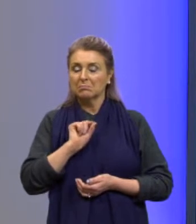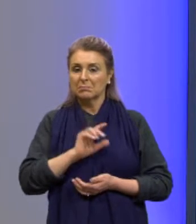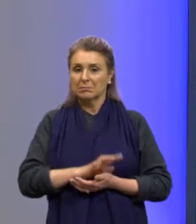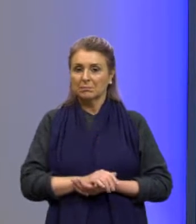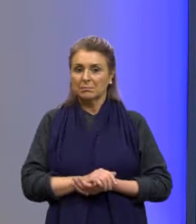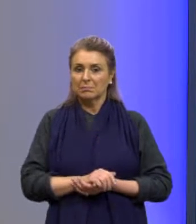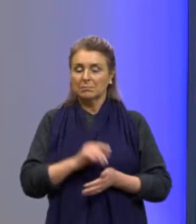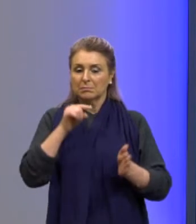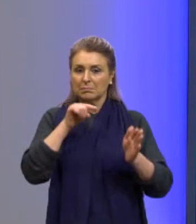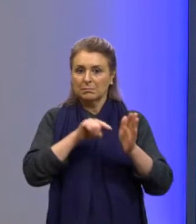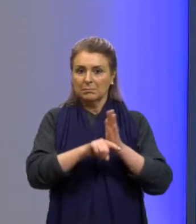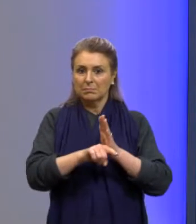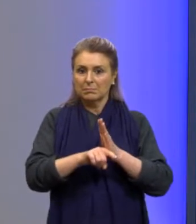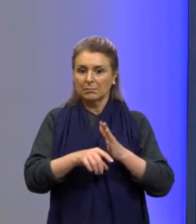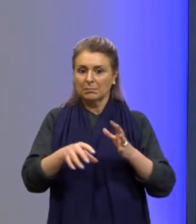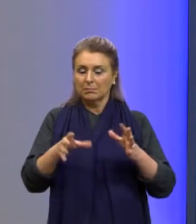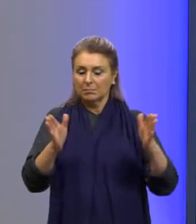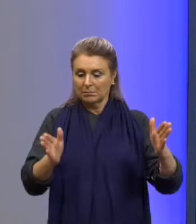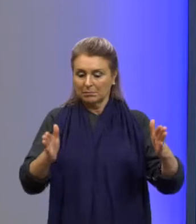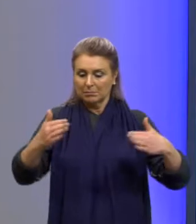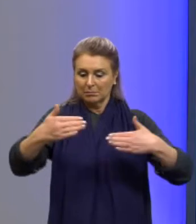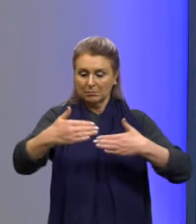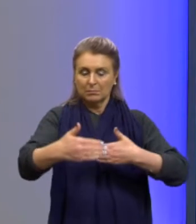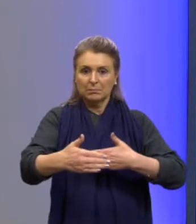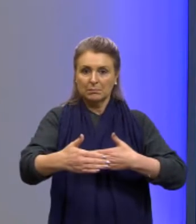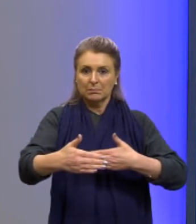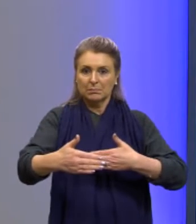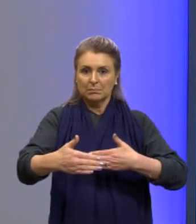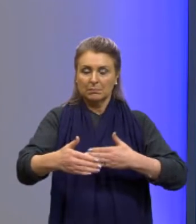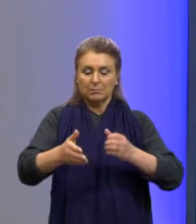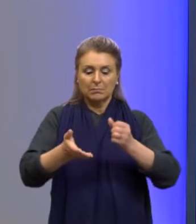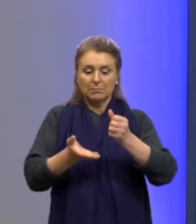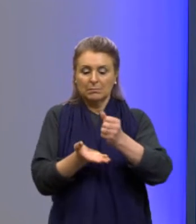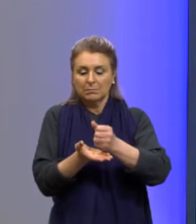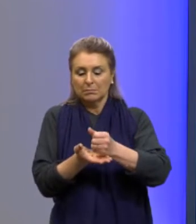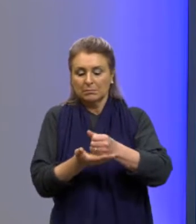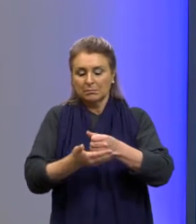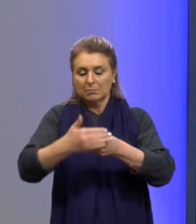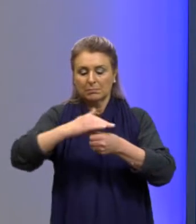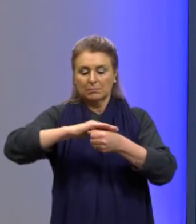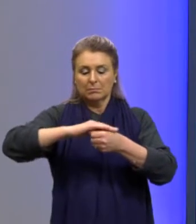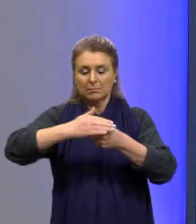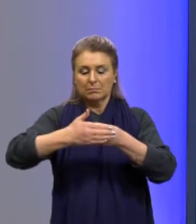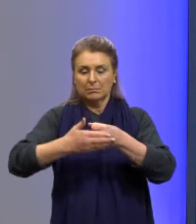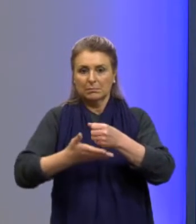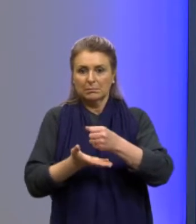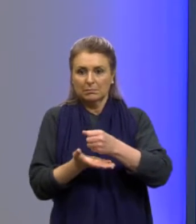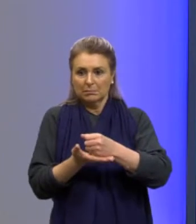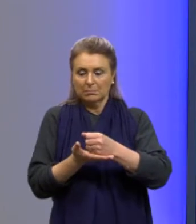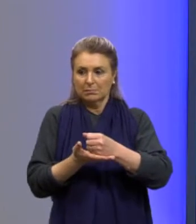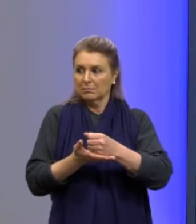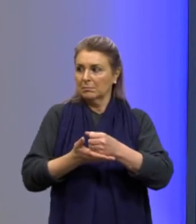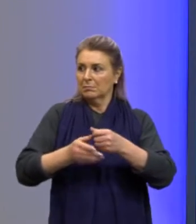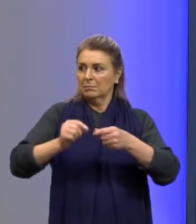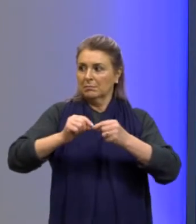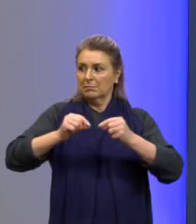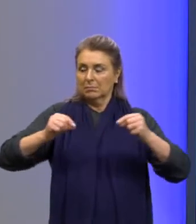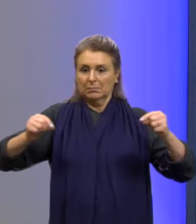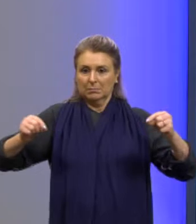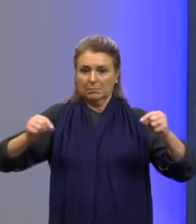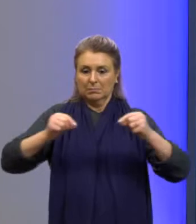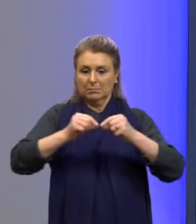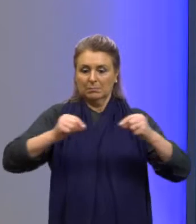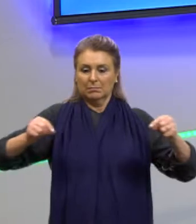A questão do formato, ó. Que é um prisma reto retangular. Então, um